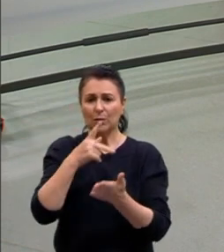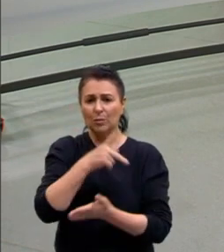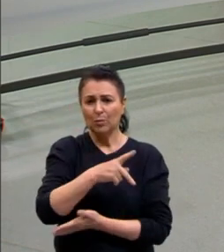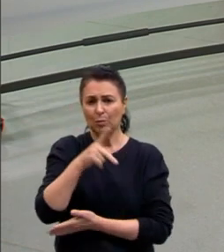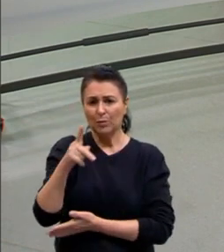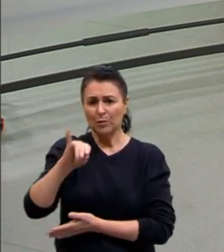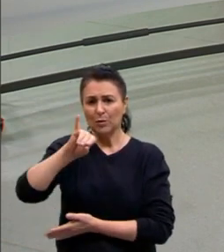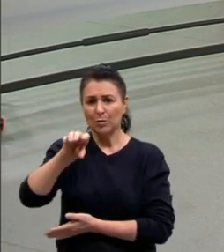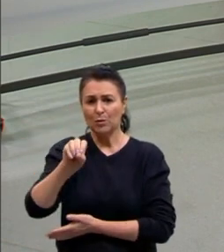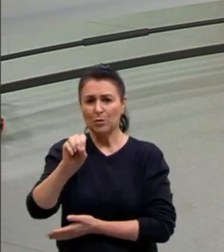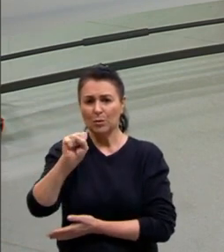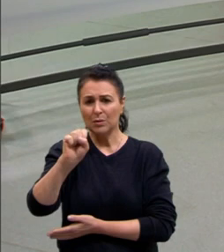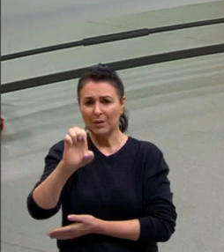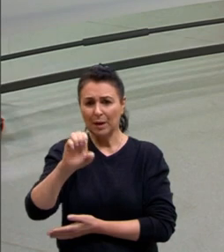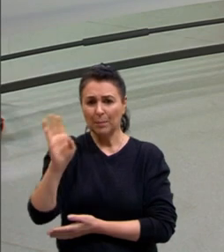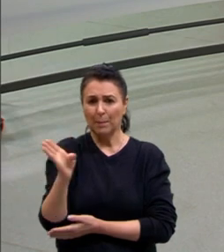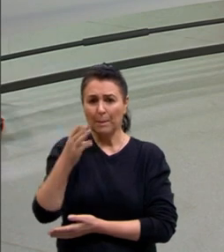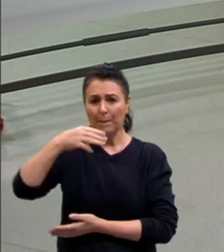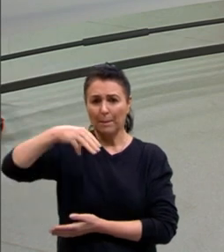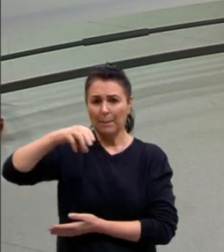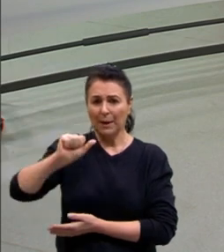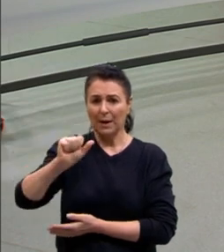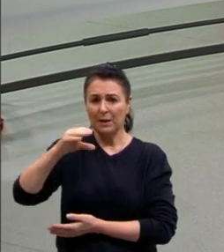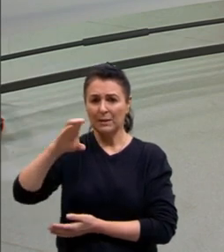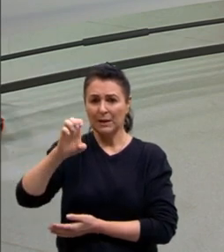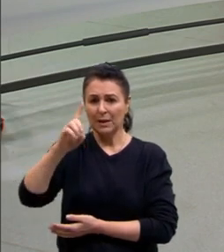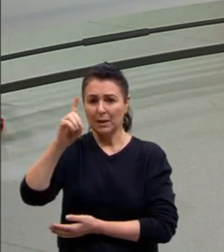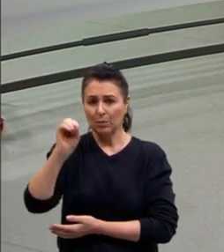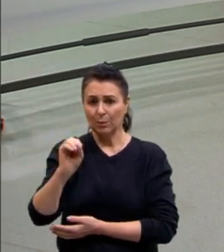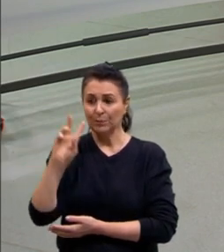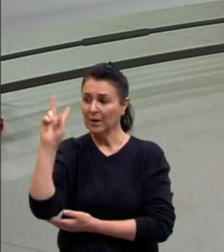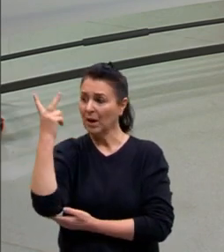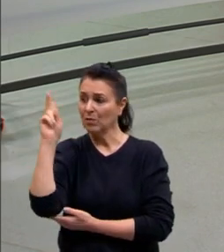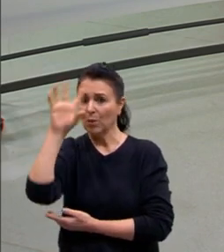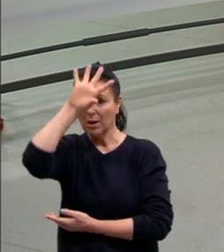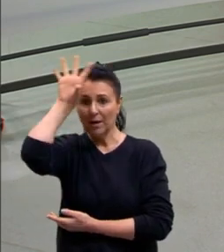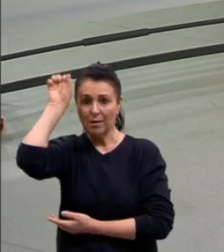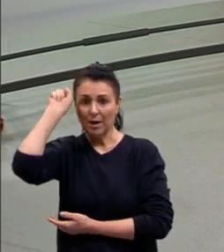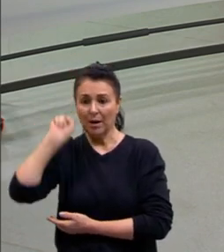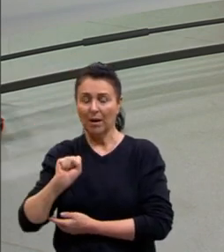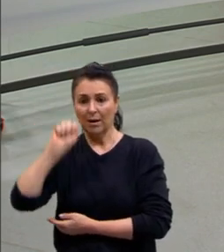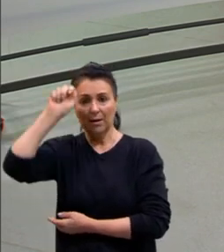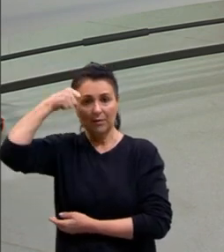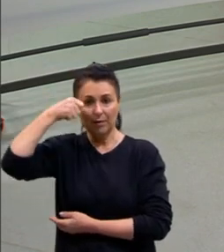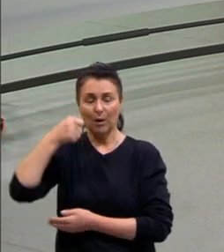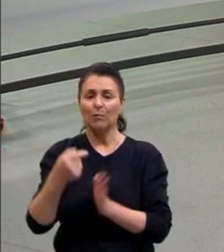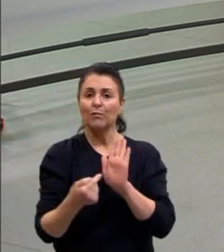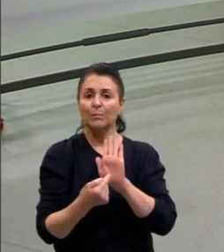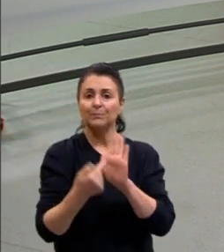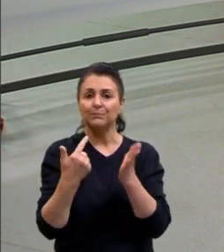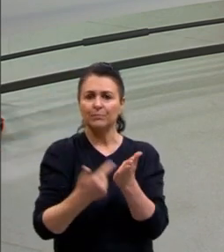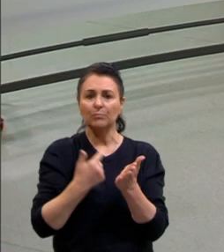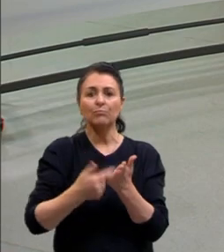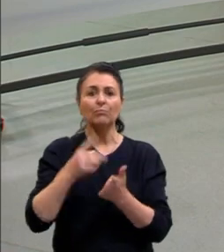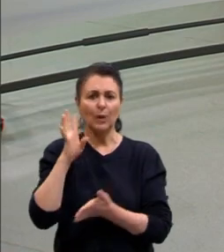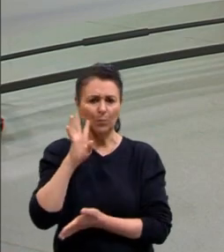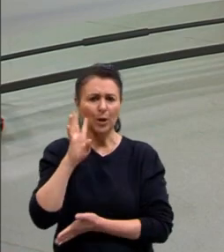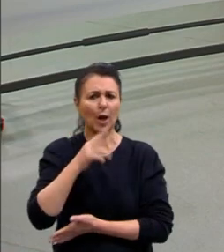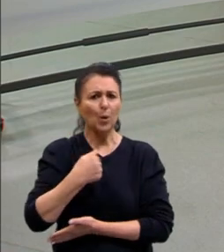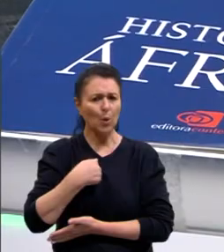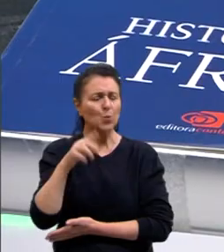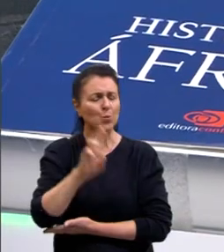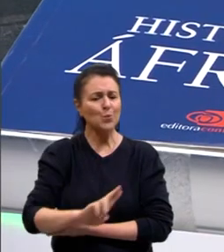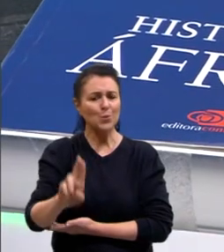Rivair Macedo sobre a história da África. Esse livro aqui eu vou mostrar para vocês, que é um livro bem legal, utilizei